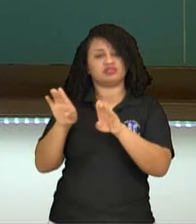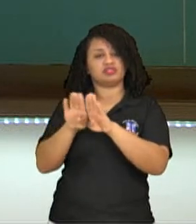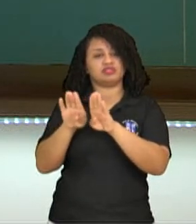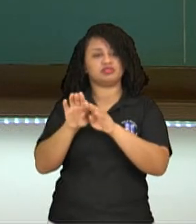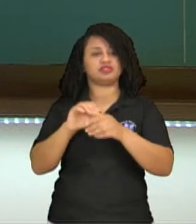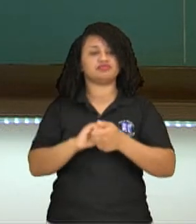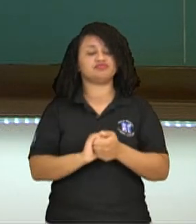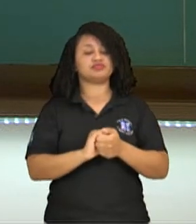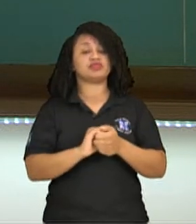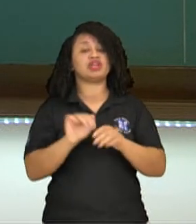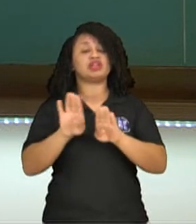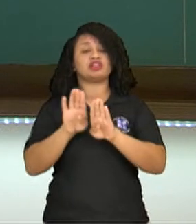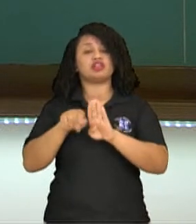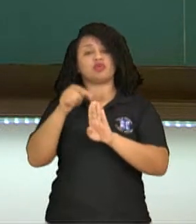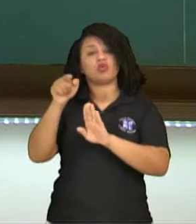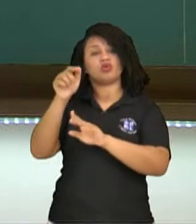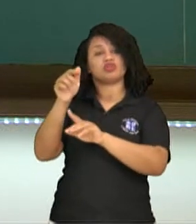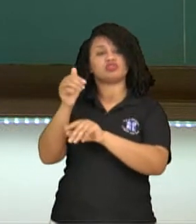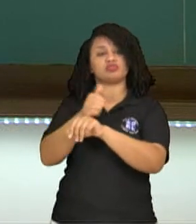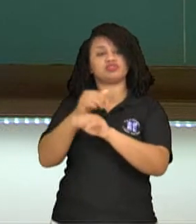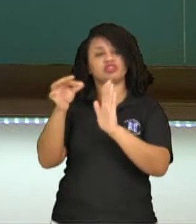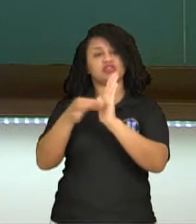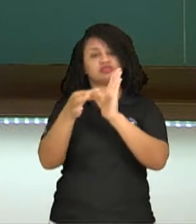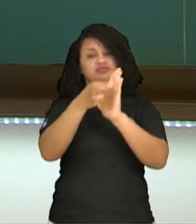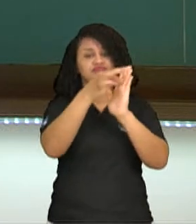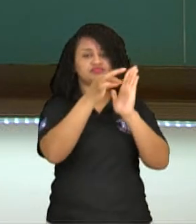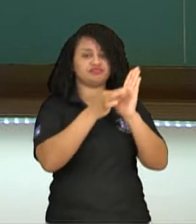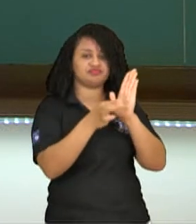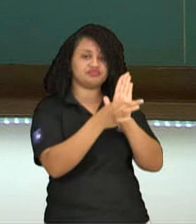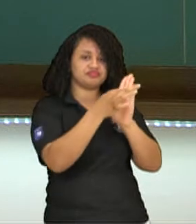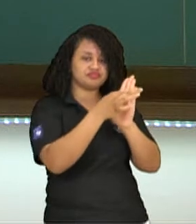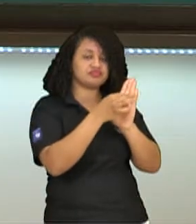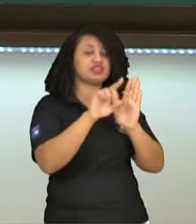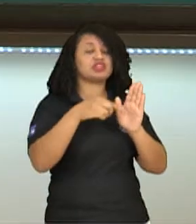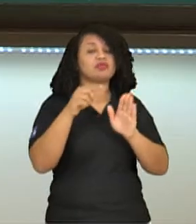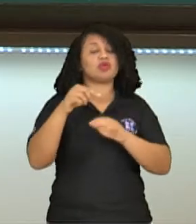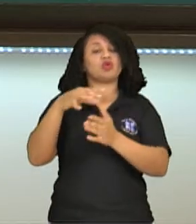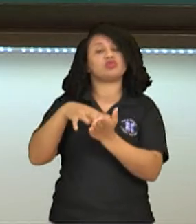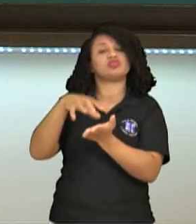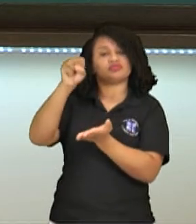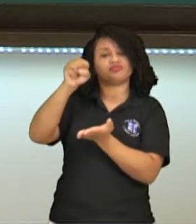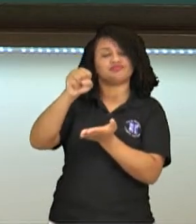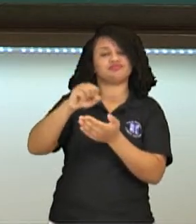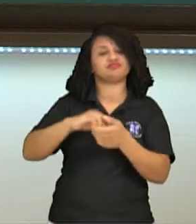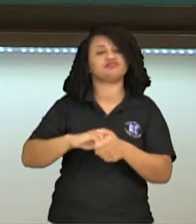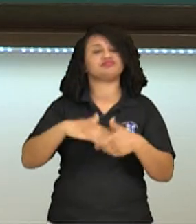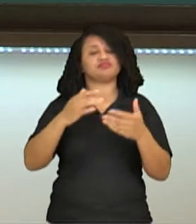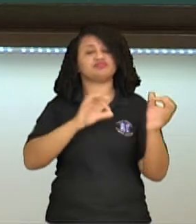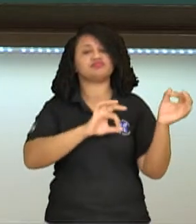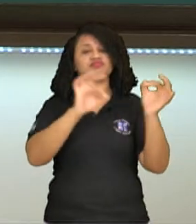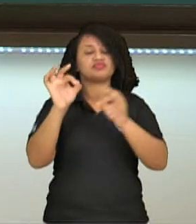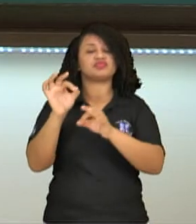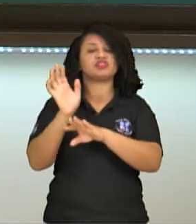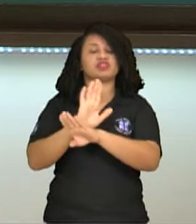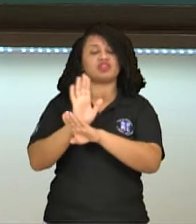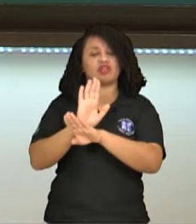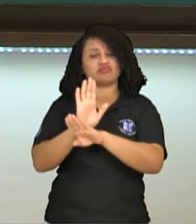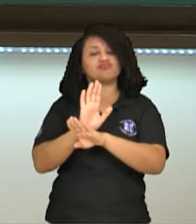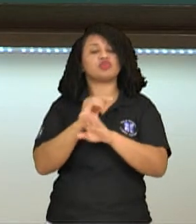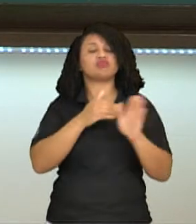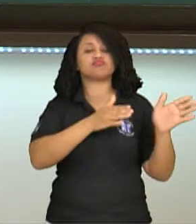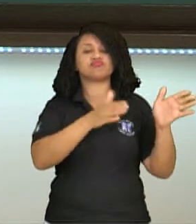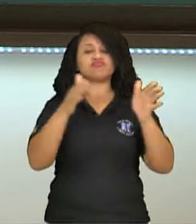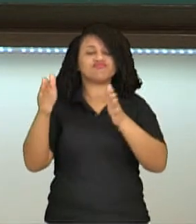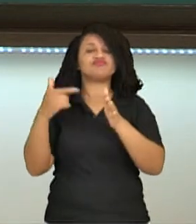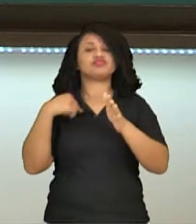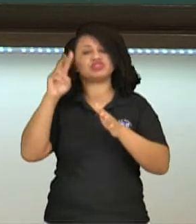do Cerrou, né, e a geometrização do Cizane. É, a gente falou sobre pós-impressionismo barroco brasileiro, espero